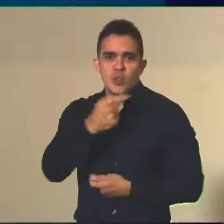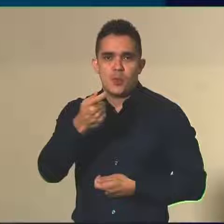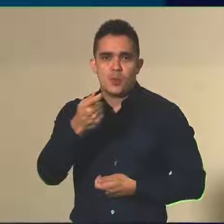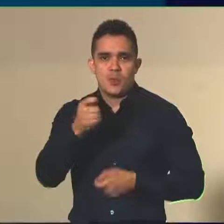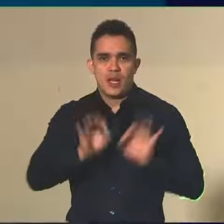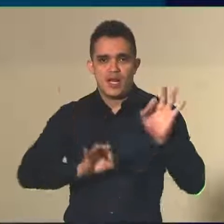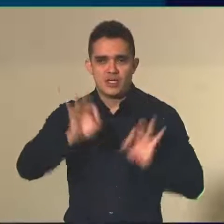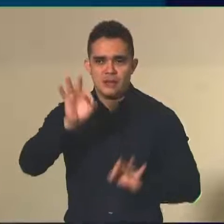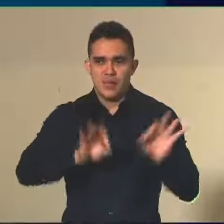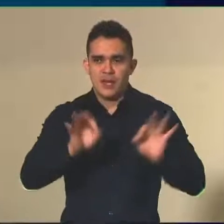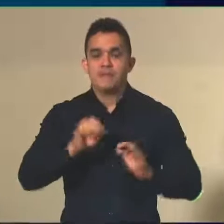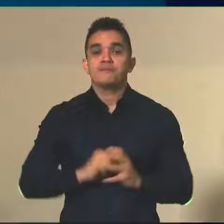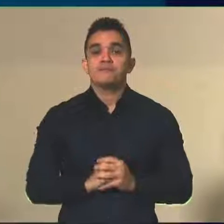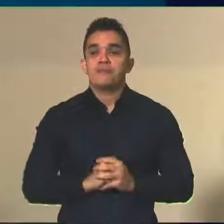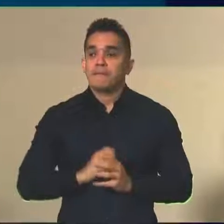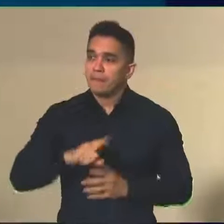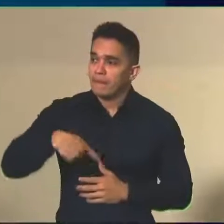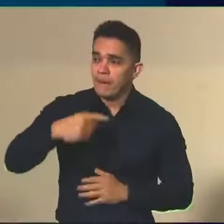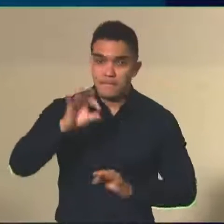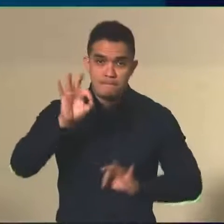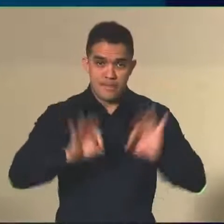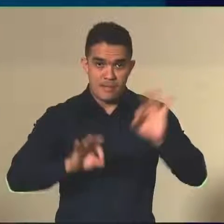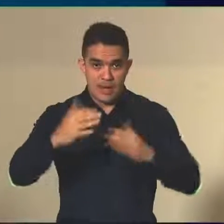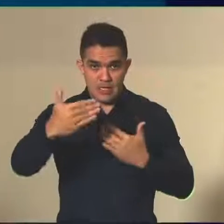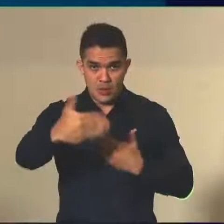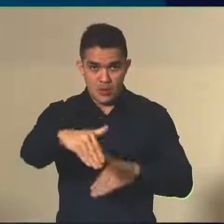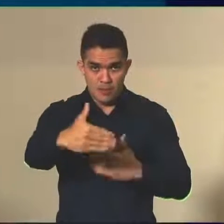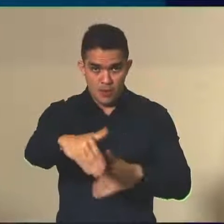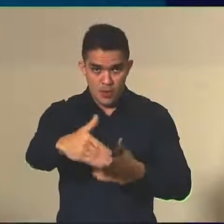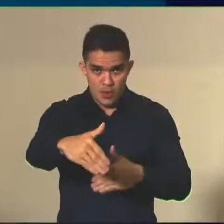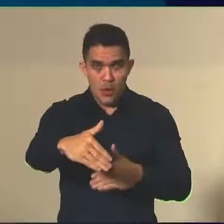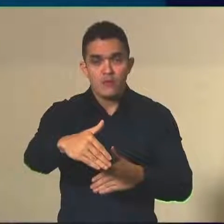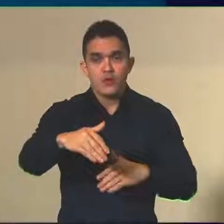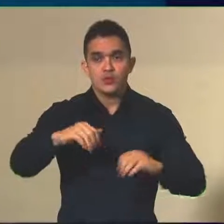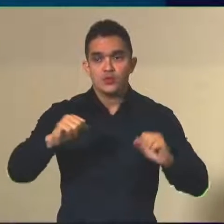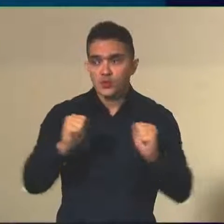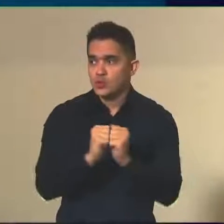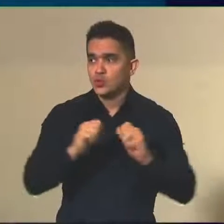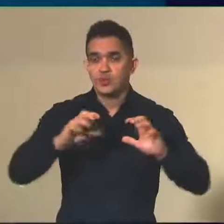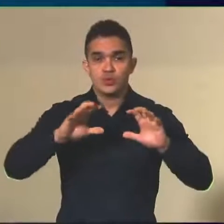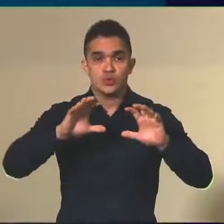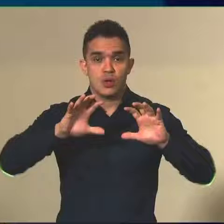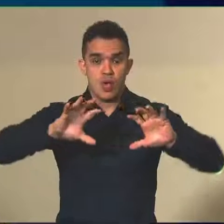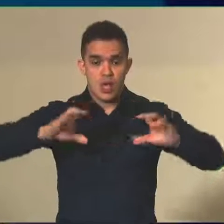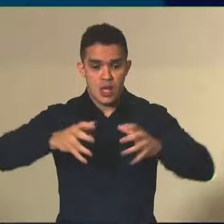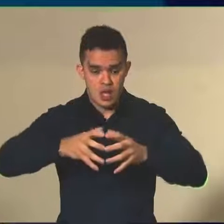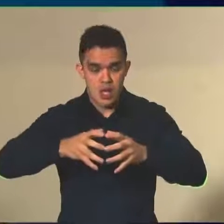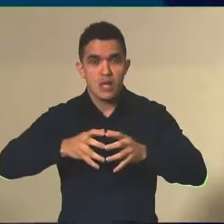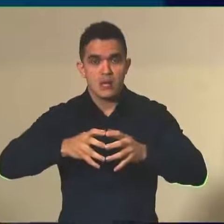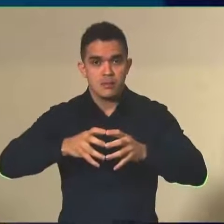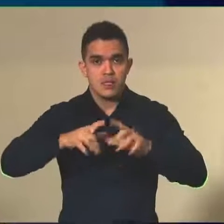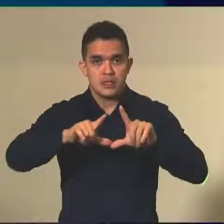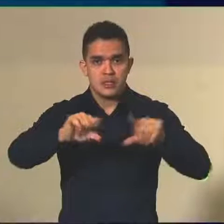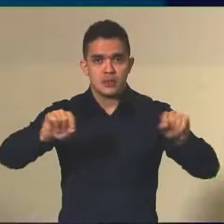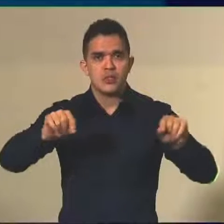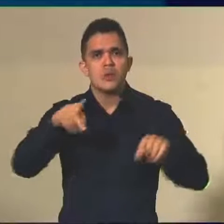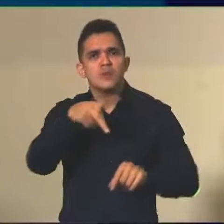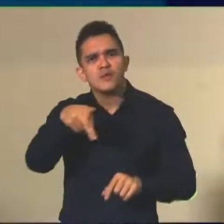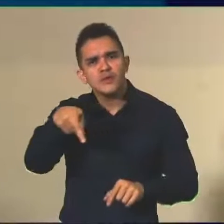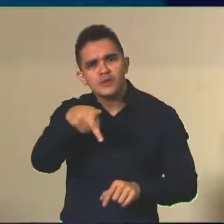em seguida a preparação da prova, na sala segura do INEP, com a comissão que é selecionada com o banco de professores,